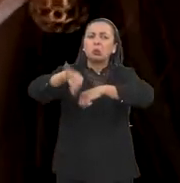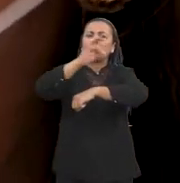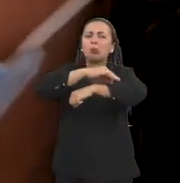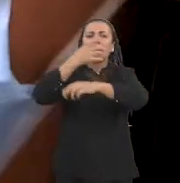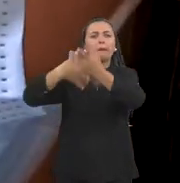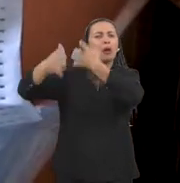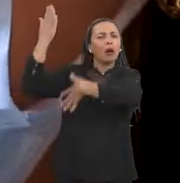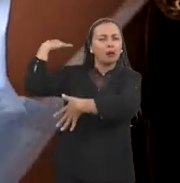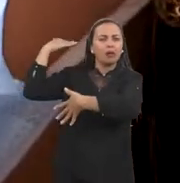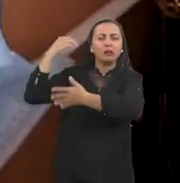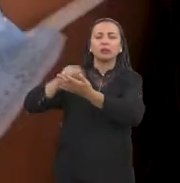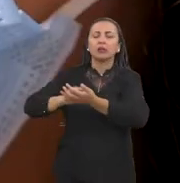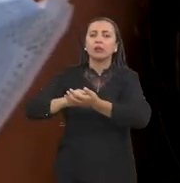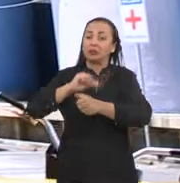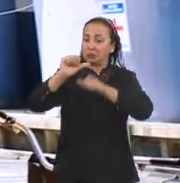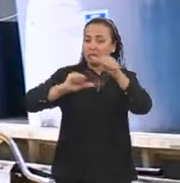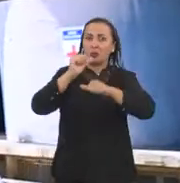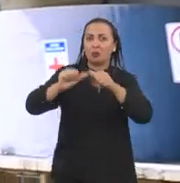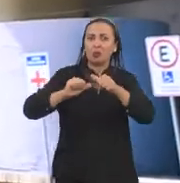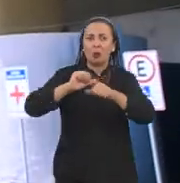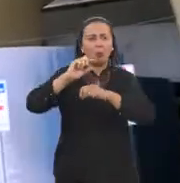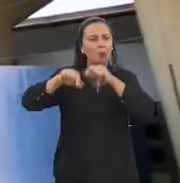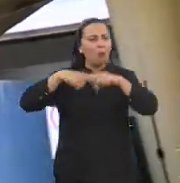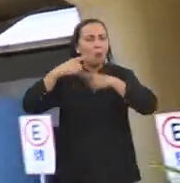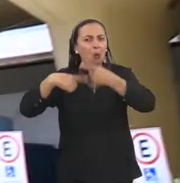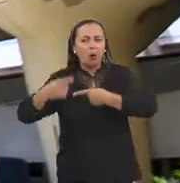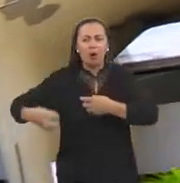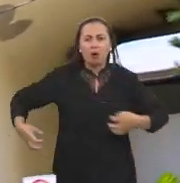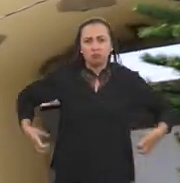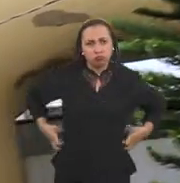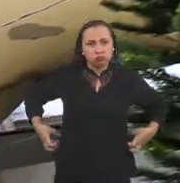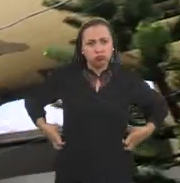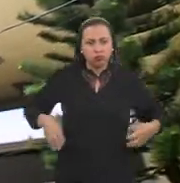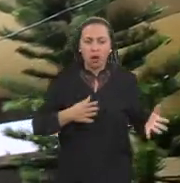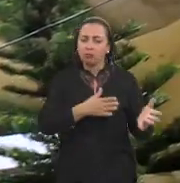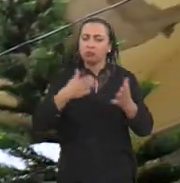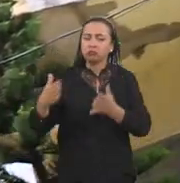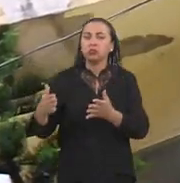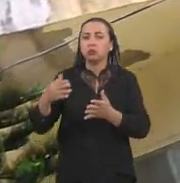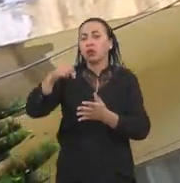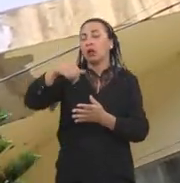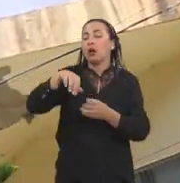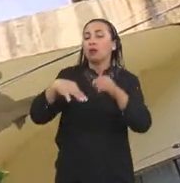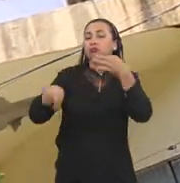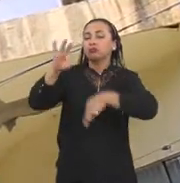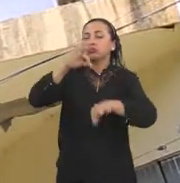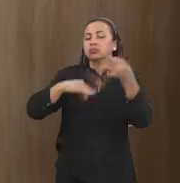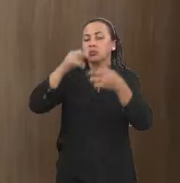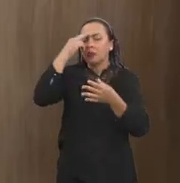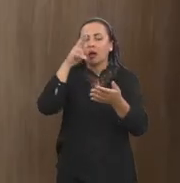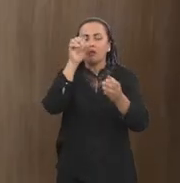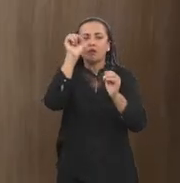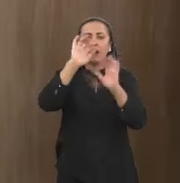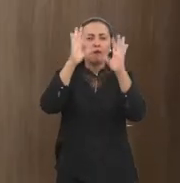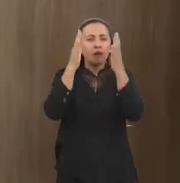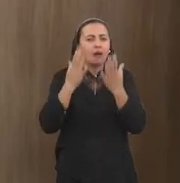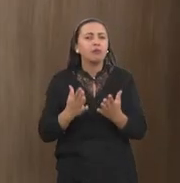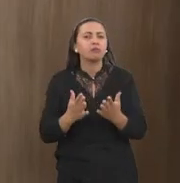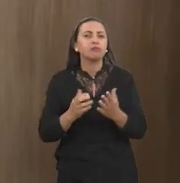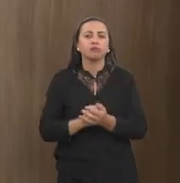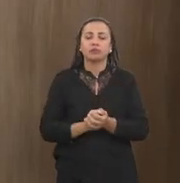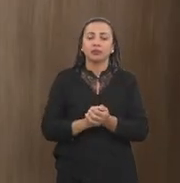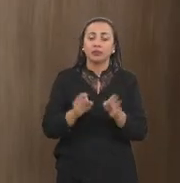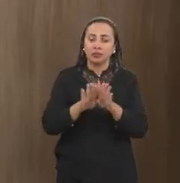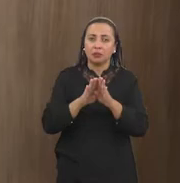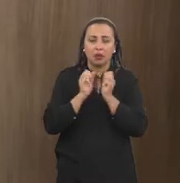alterações da função renal. E esses pacientes começaram a ser encaminhados para ambulatório de nefrologia para avaliação. Também chamou a atenção o fato de que